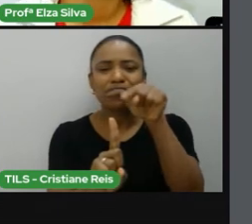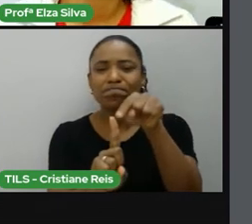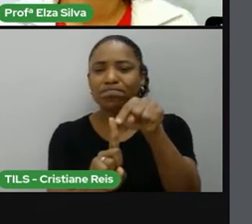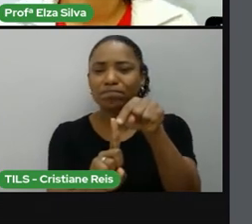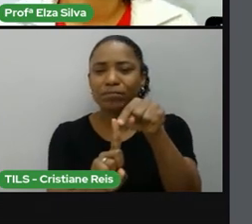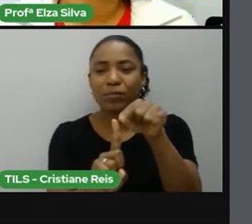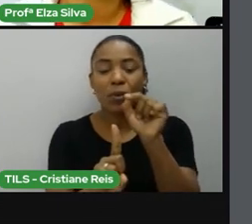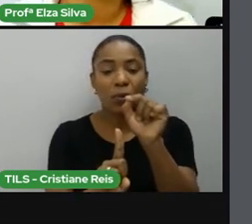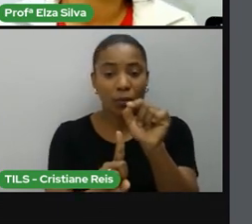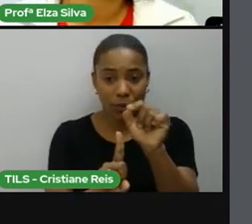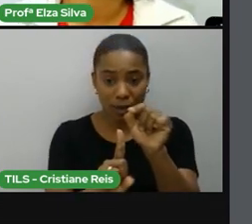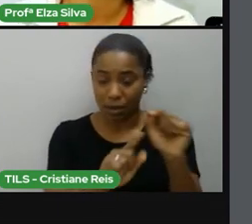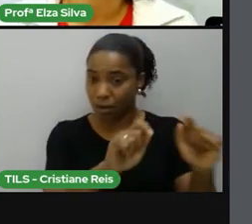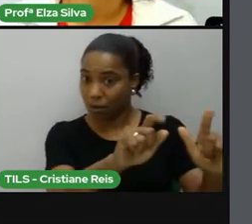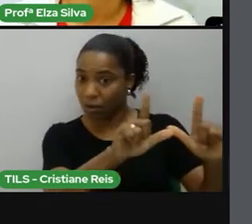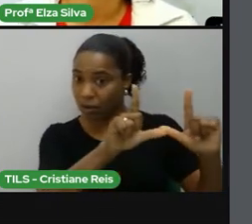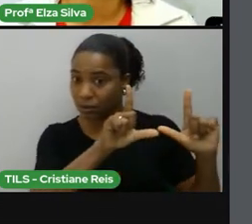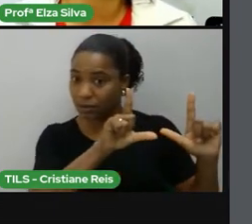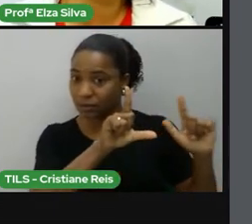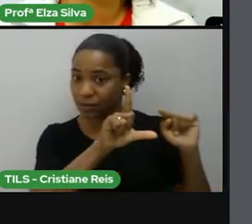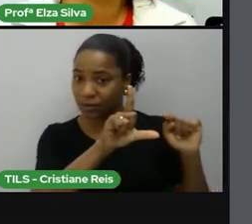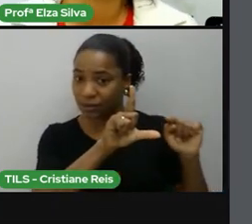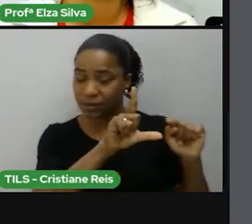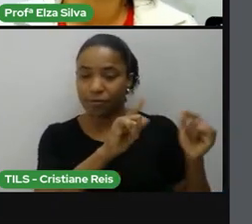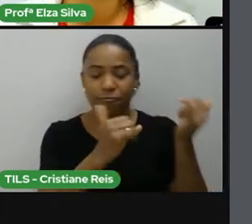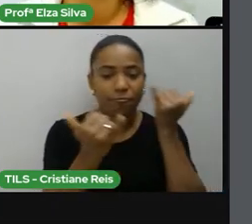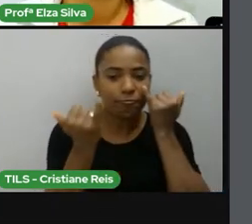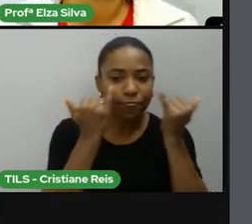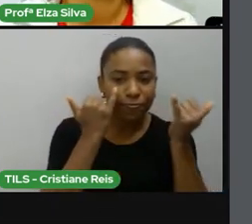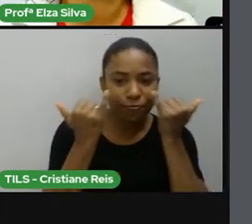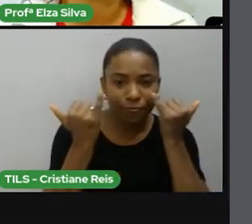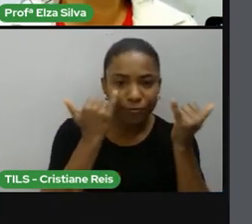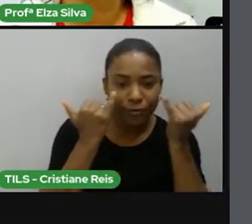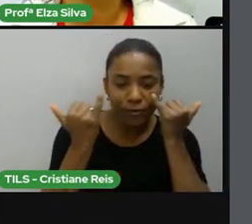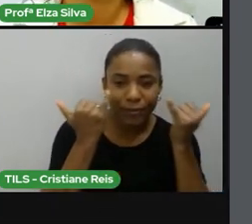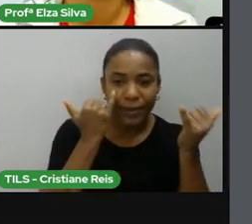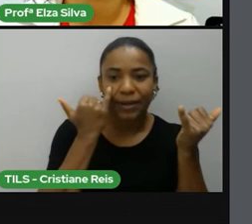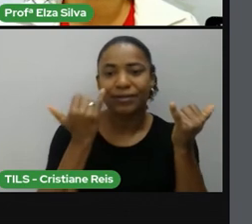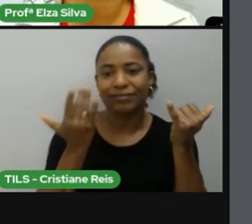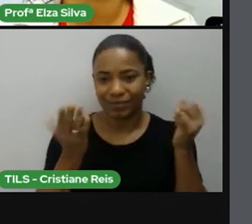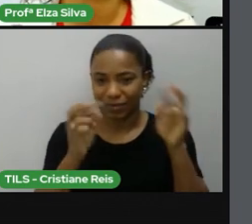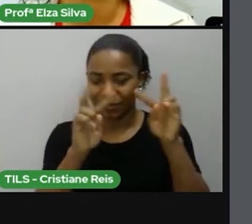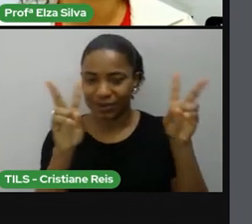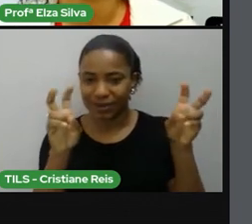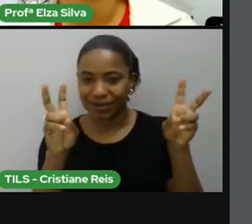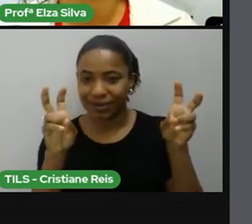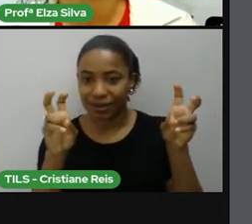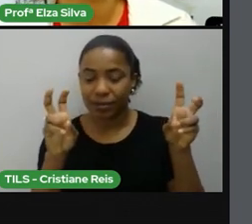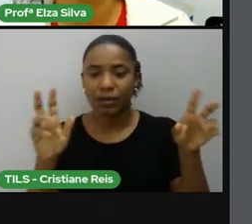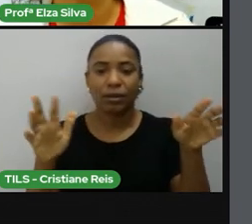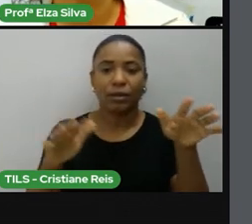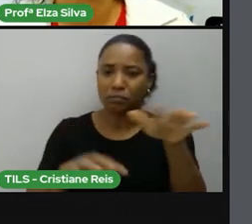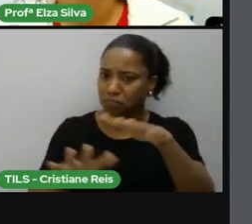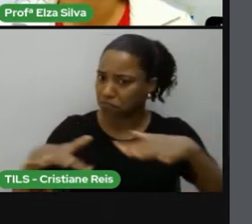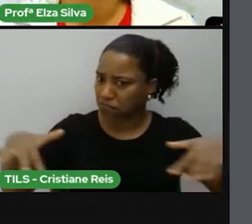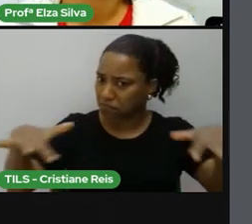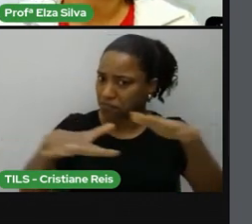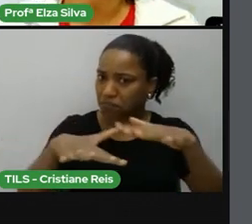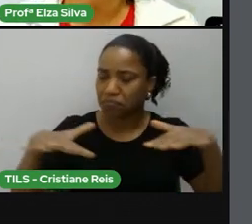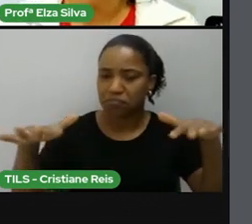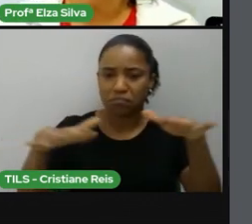Então, um pôster tem o objetivo de informar sobre algum tema ao público, a que se destina,